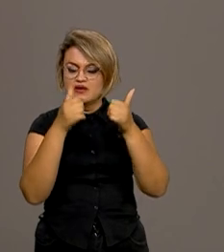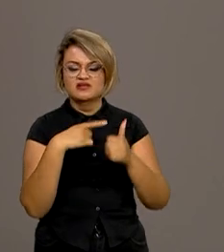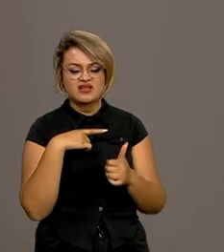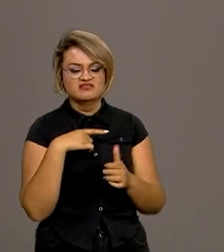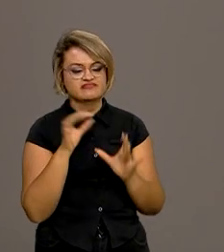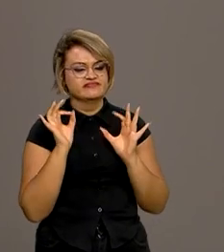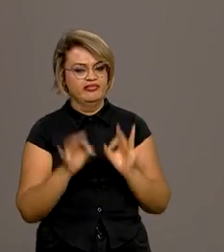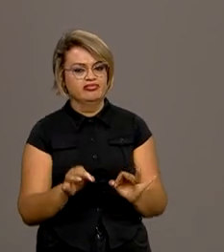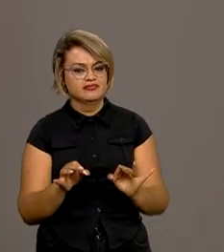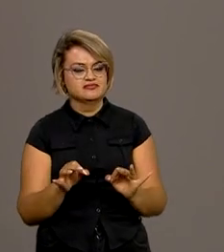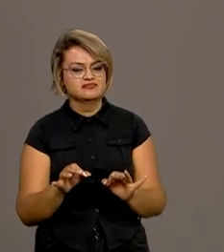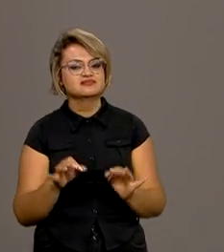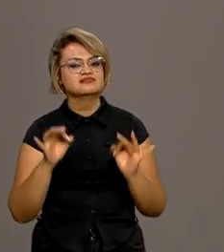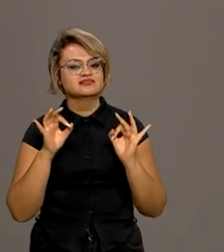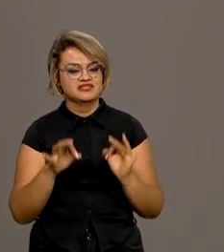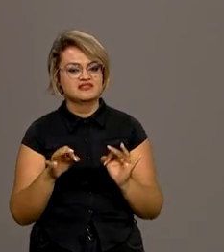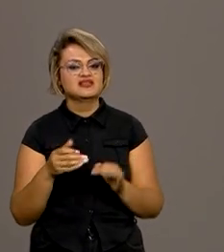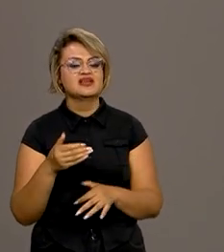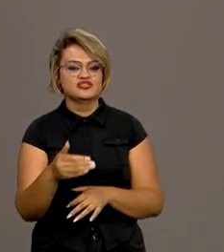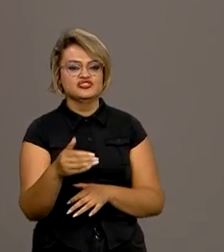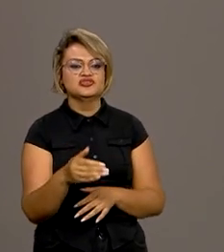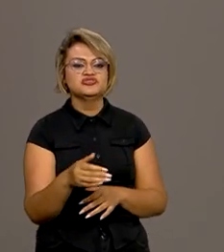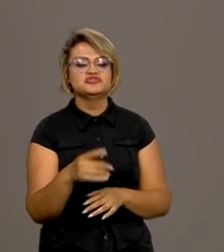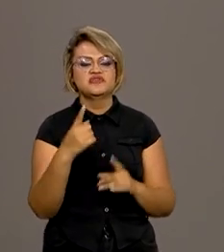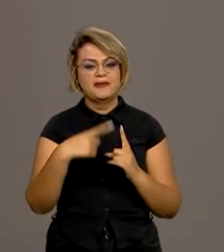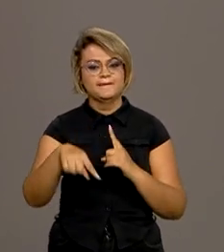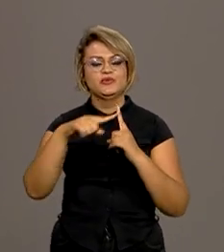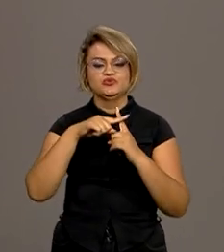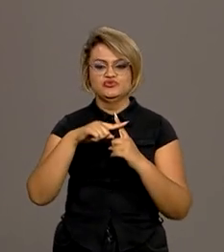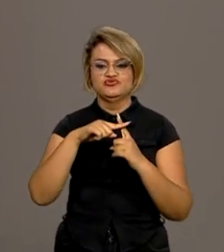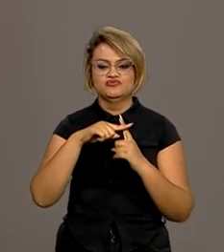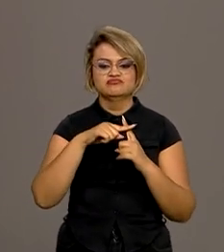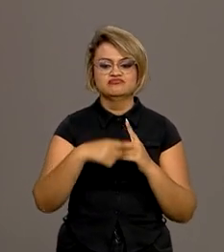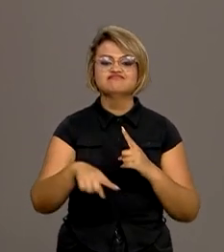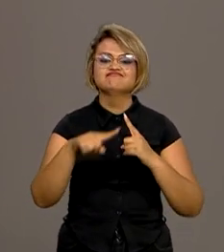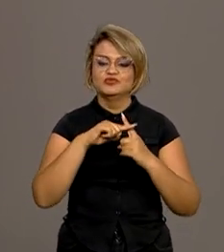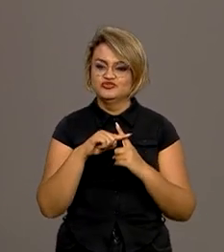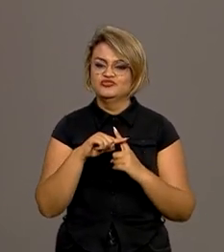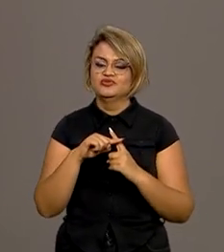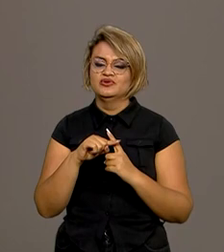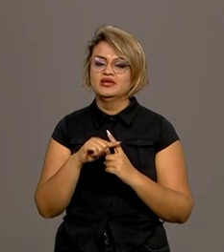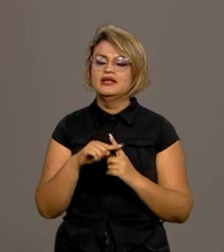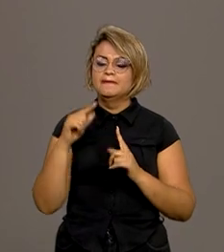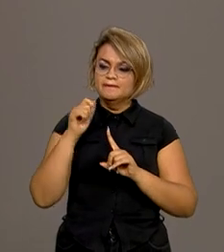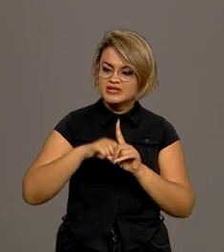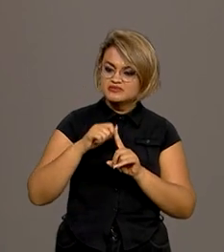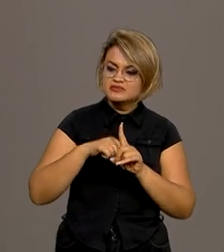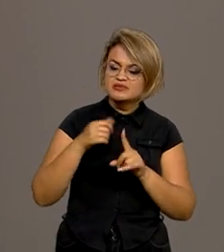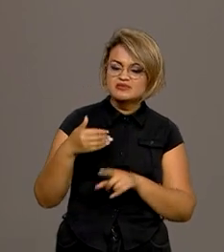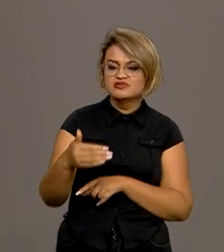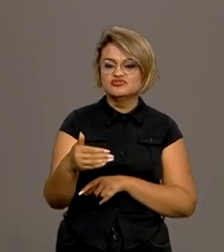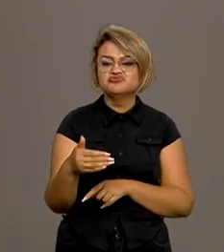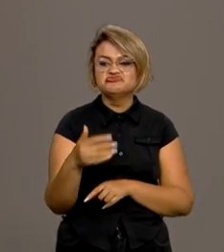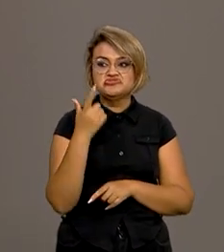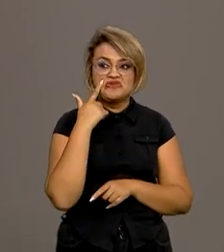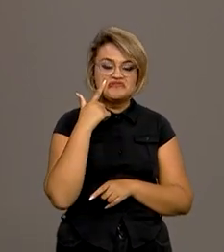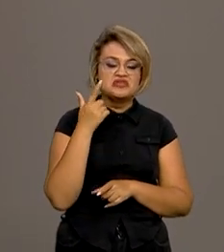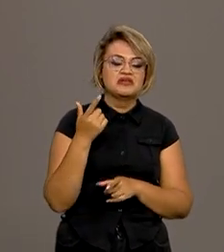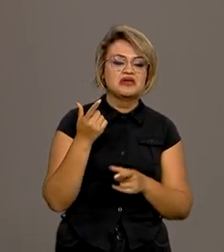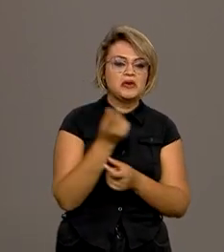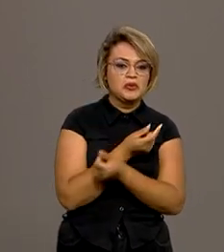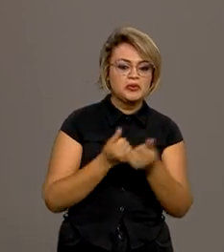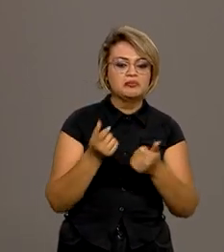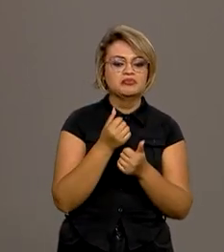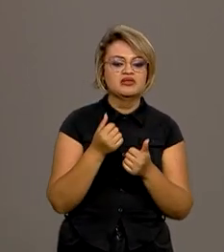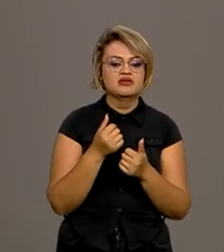tenha dúvida que realmente vai haver uma contribuição positiva, e acho que nos próximos meses nós veremos realmente a economia